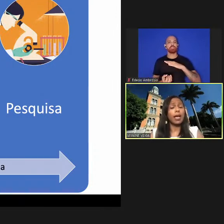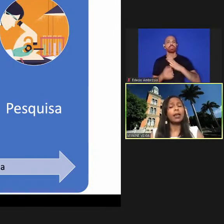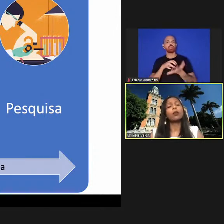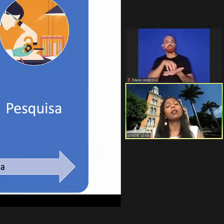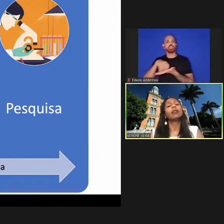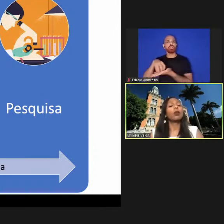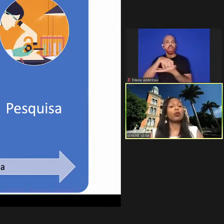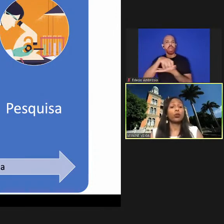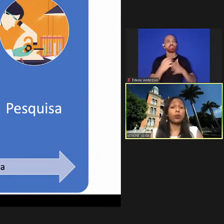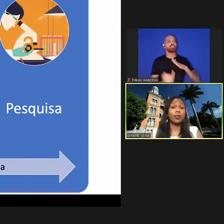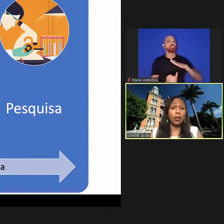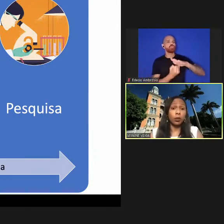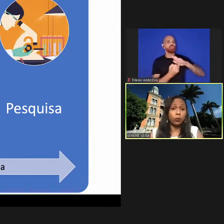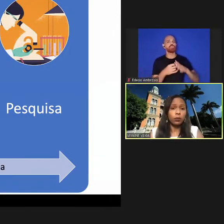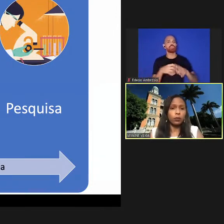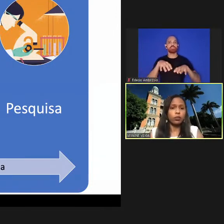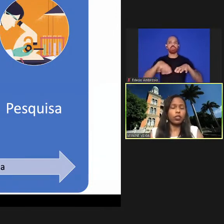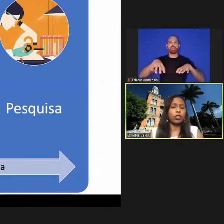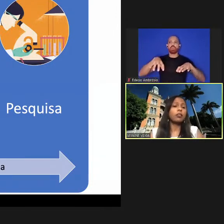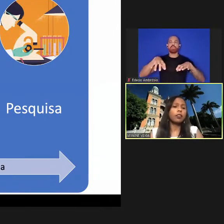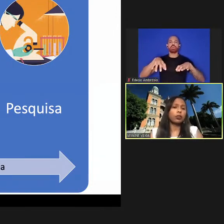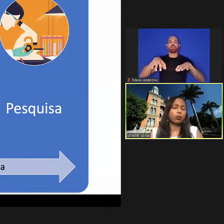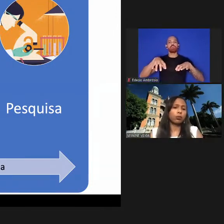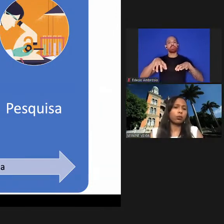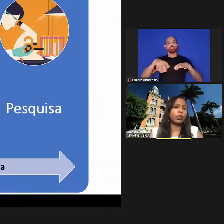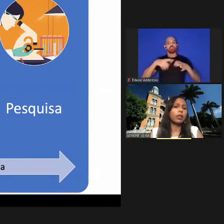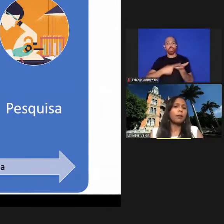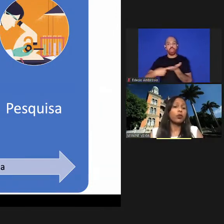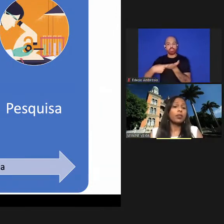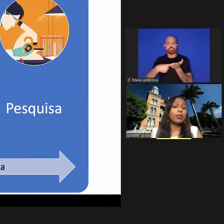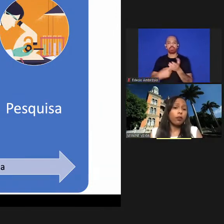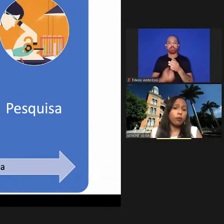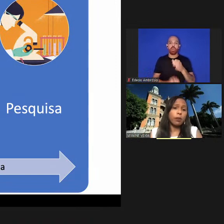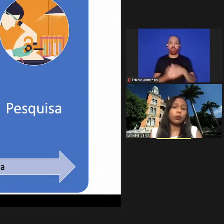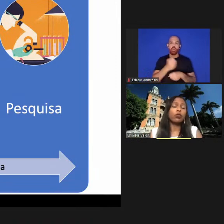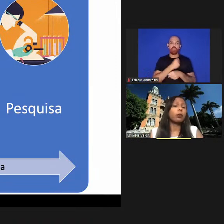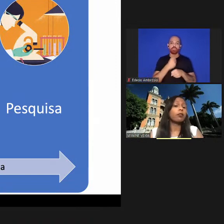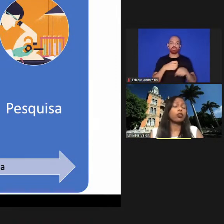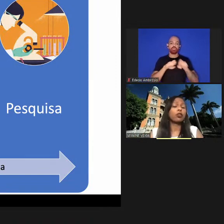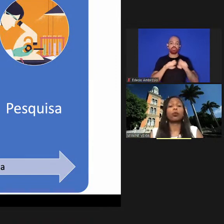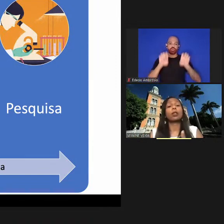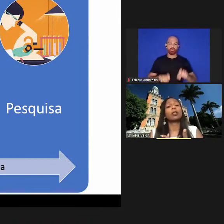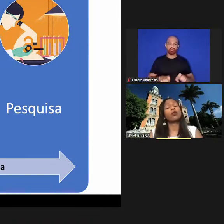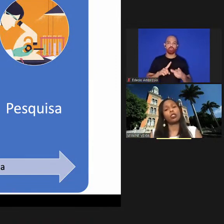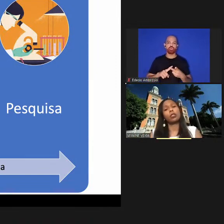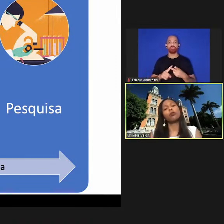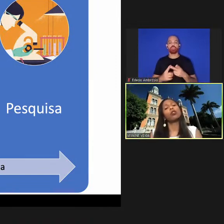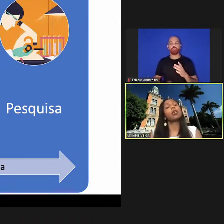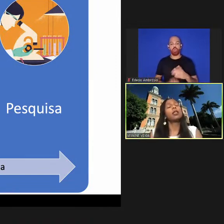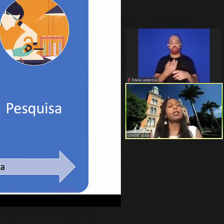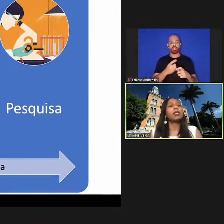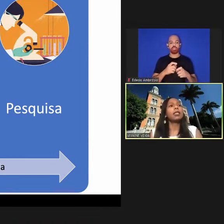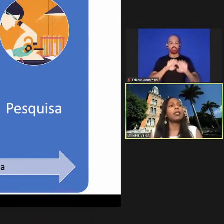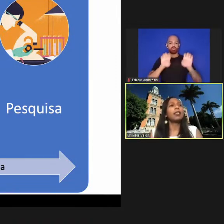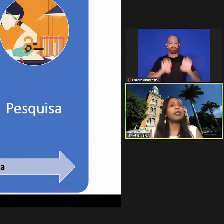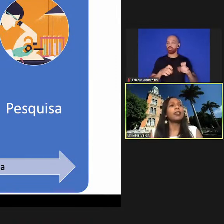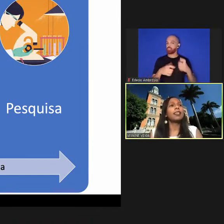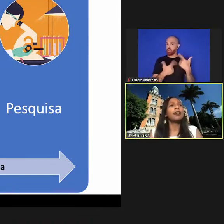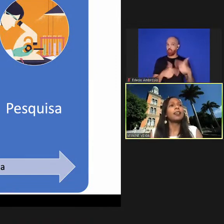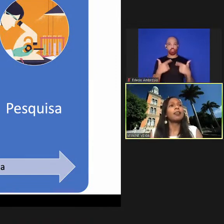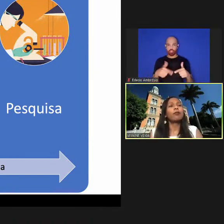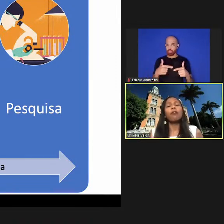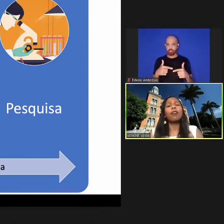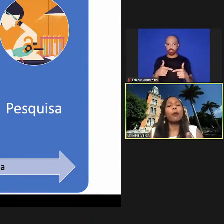articularam na construção de infraestrutura no desenvolvimento de uma infraestrutura que não tínhamos e